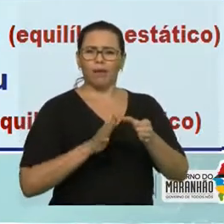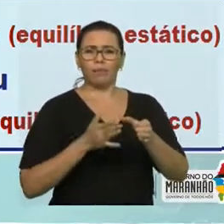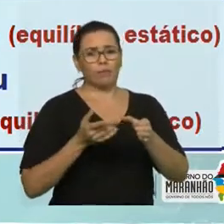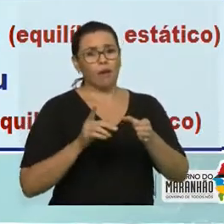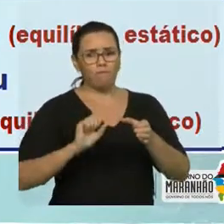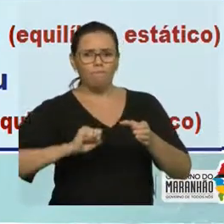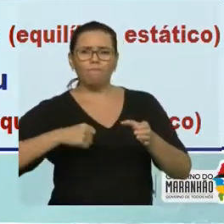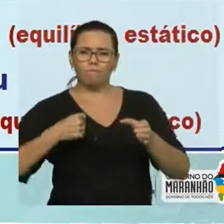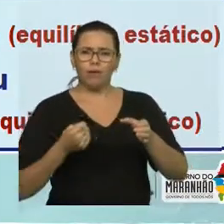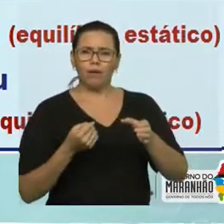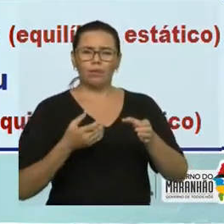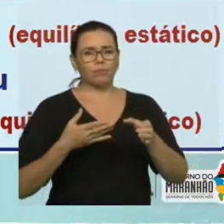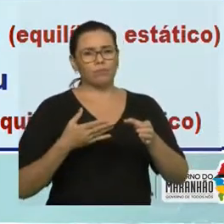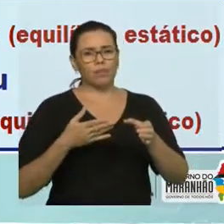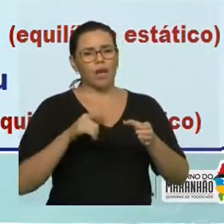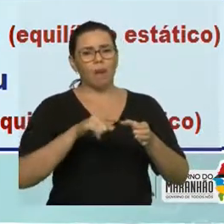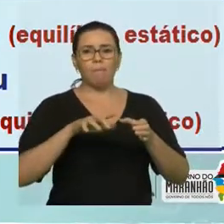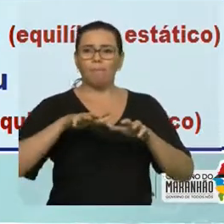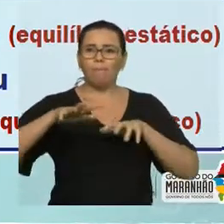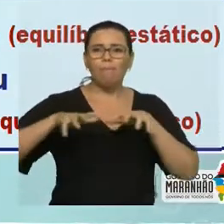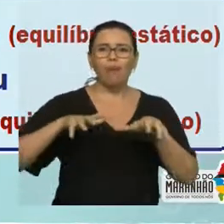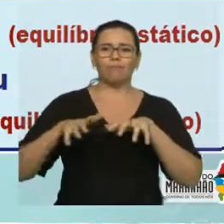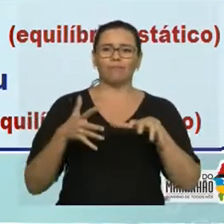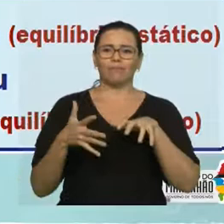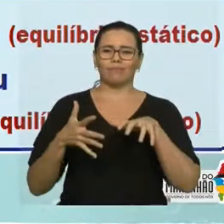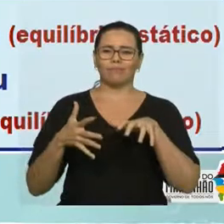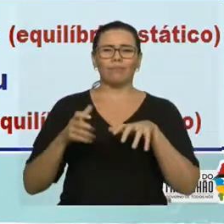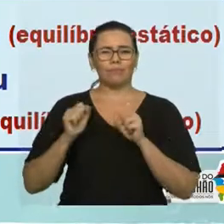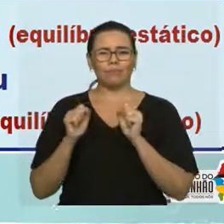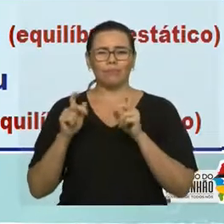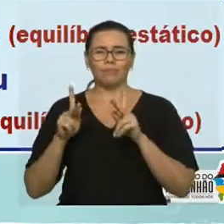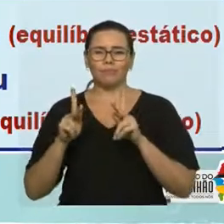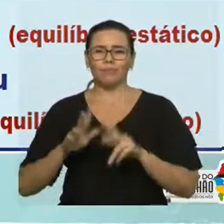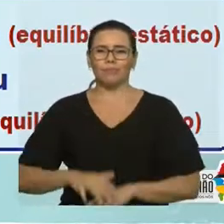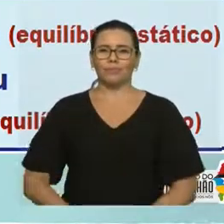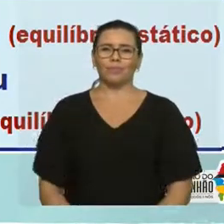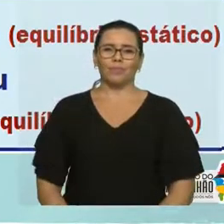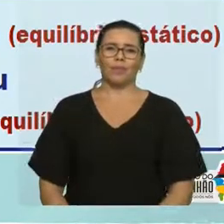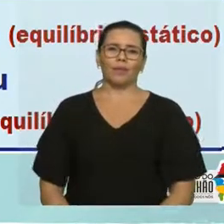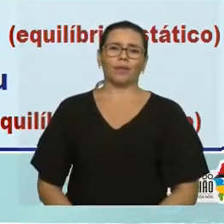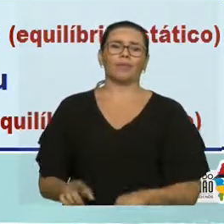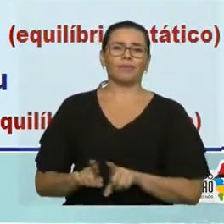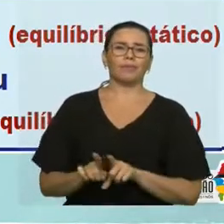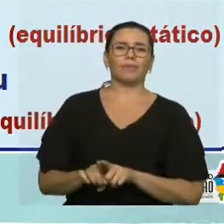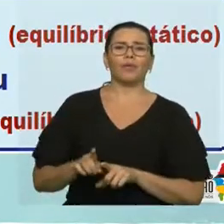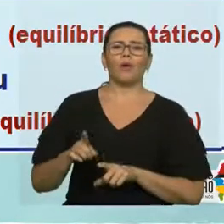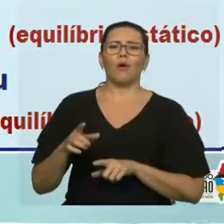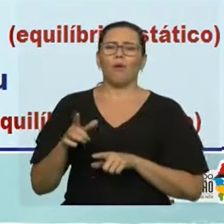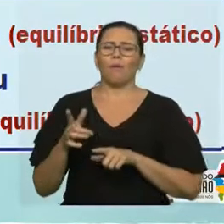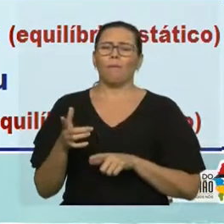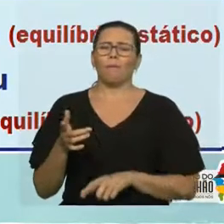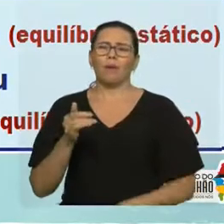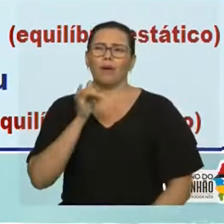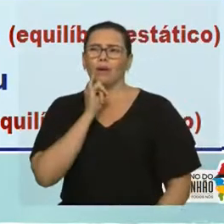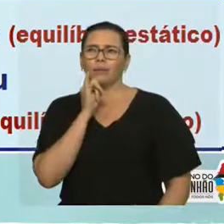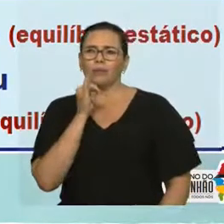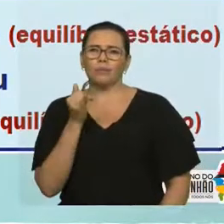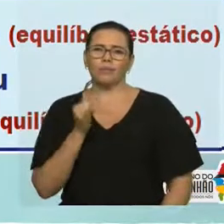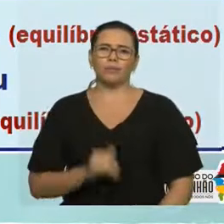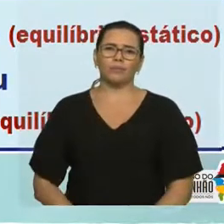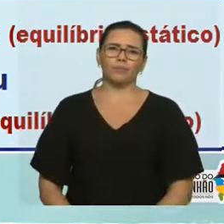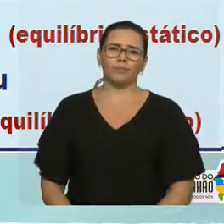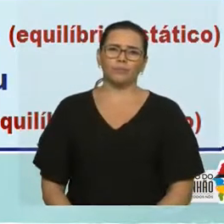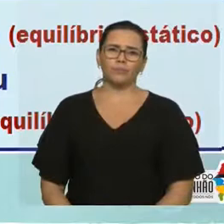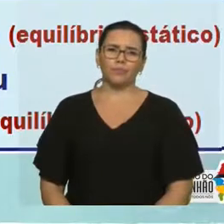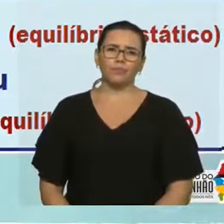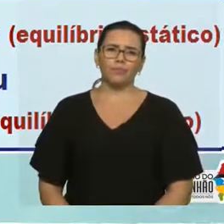objetos que estão em velocidade constante, Por exemplo, se você pega uma nave